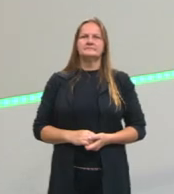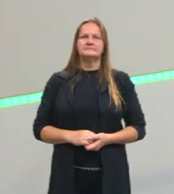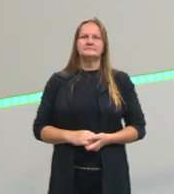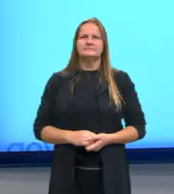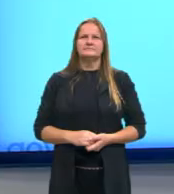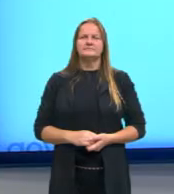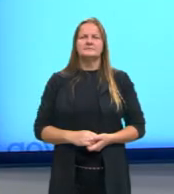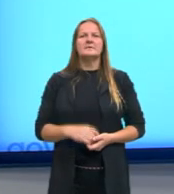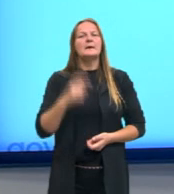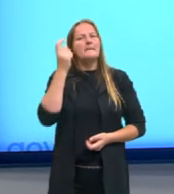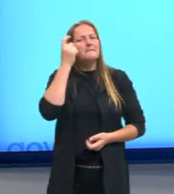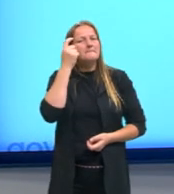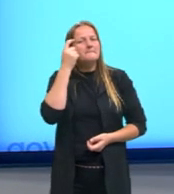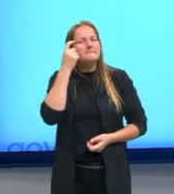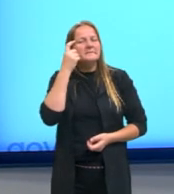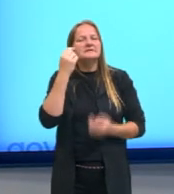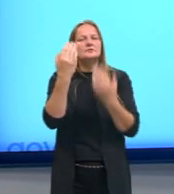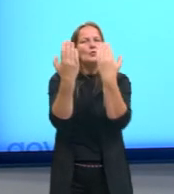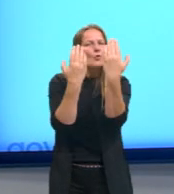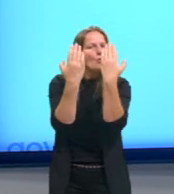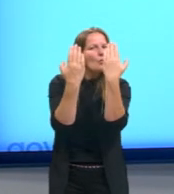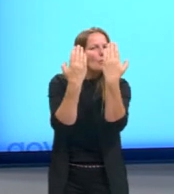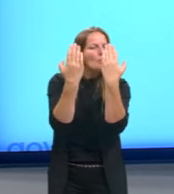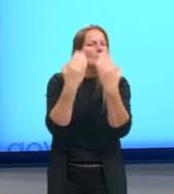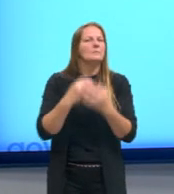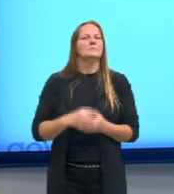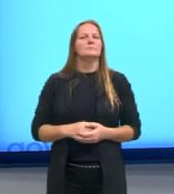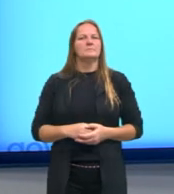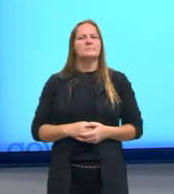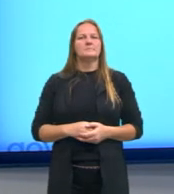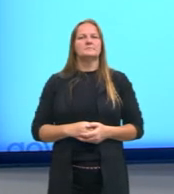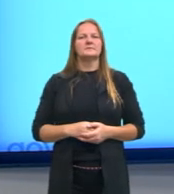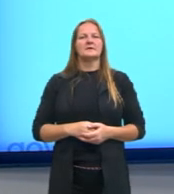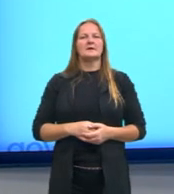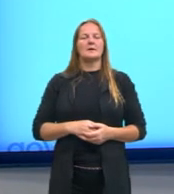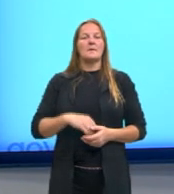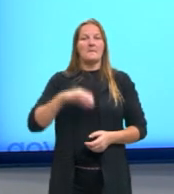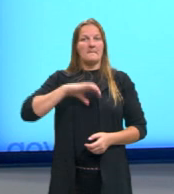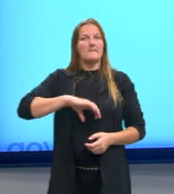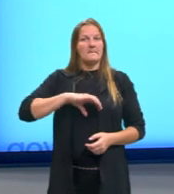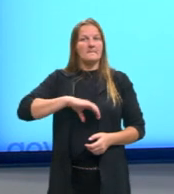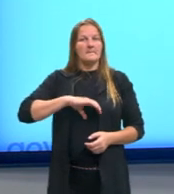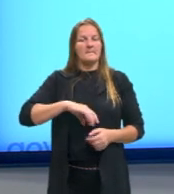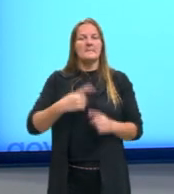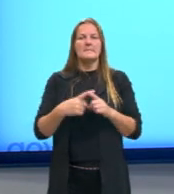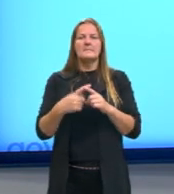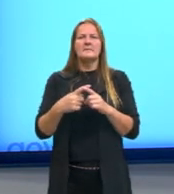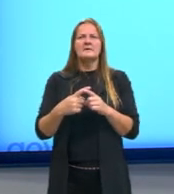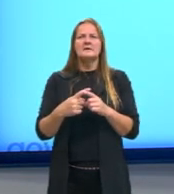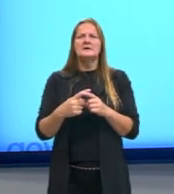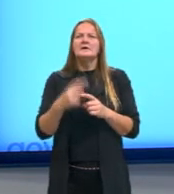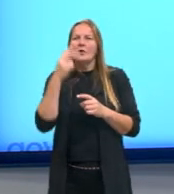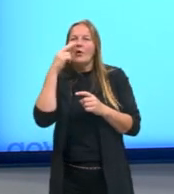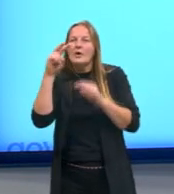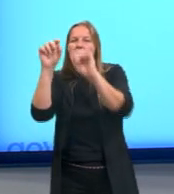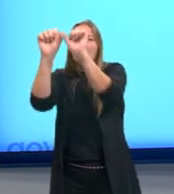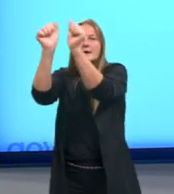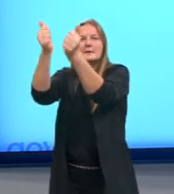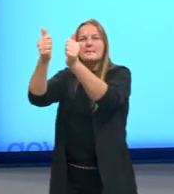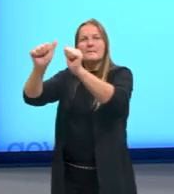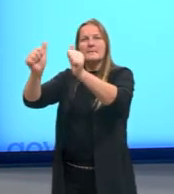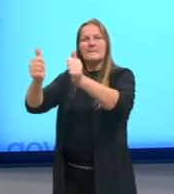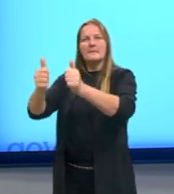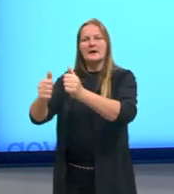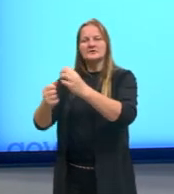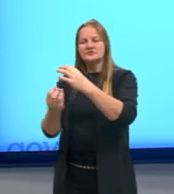Pensando nisso, eu faço sempre uma comparação, quando eu trabalho com língua portuguesa, que é como tem essa imagem aqui no cantinho, né?